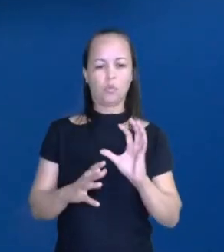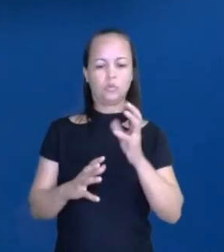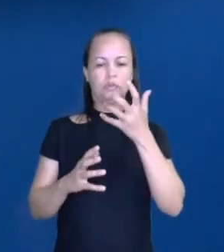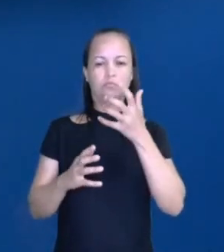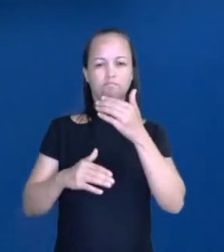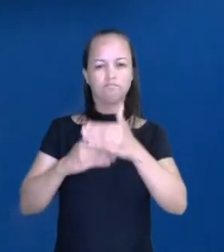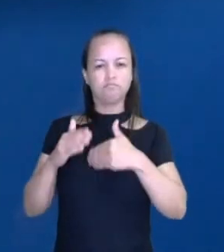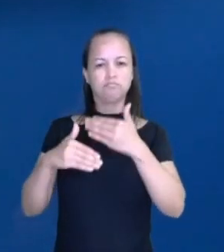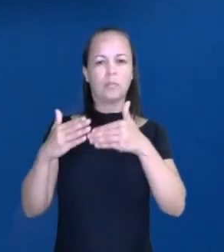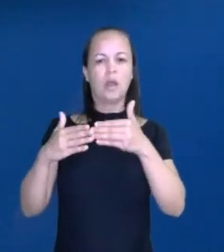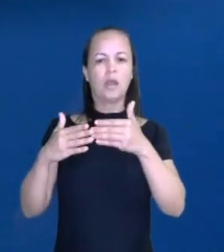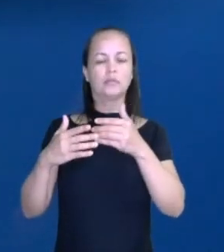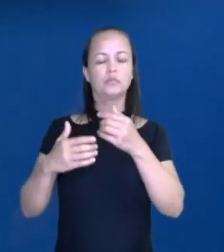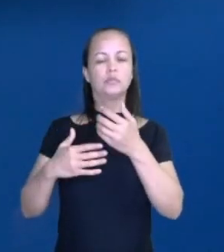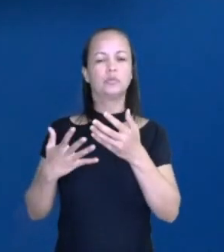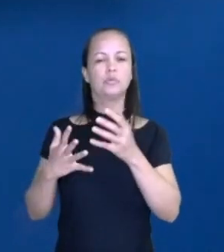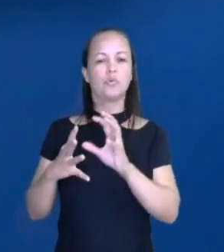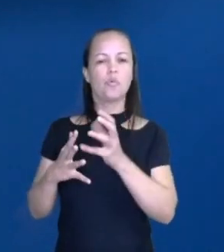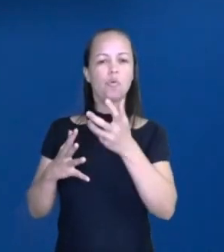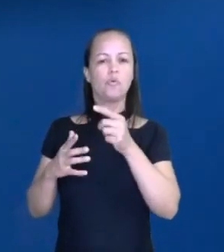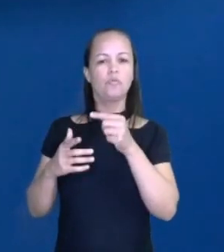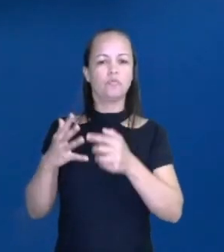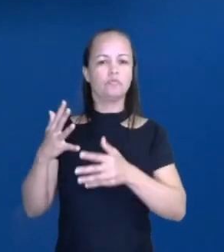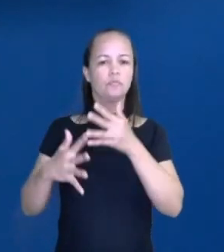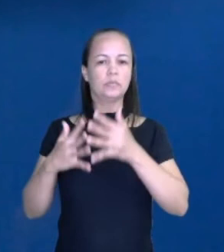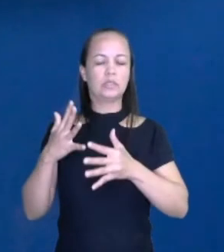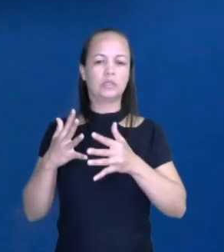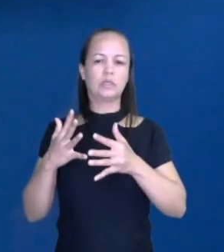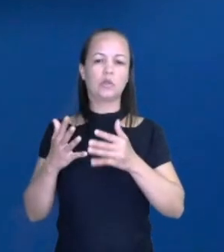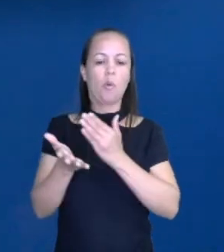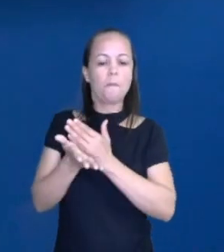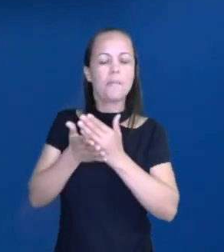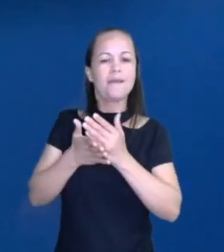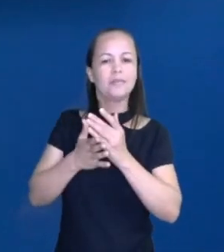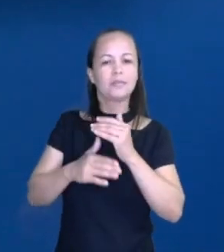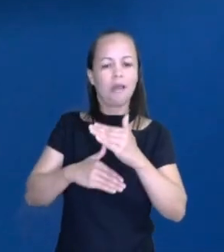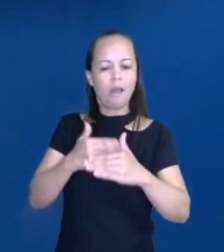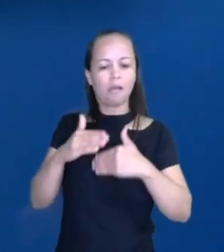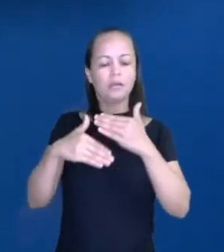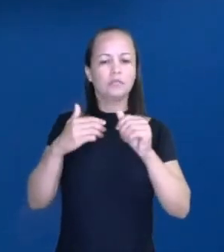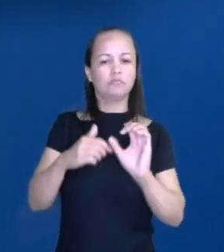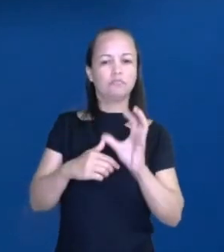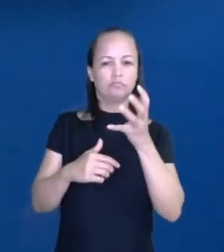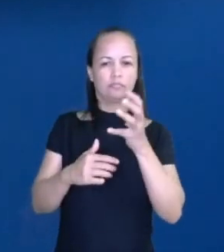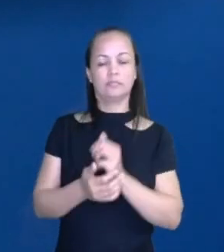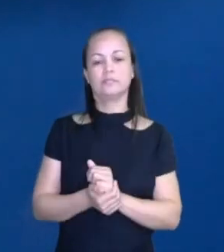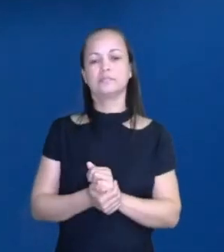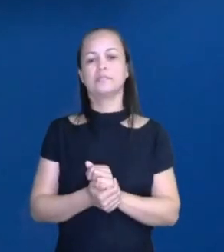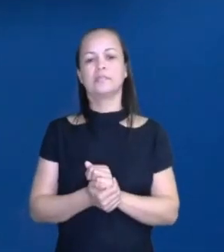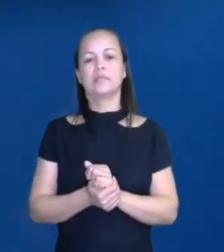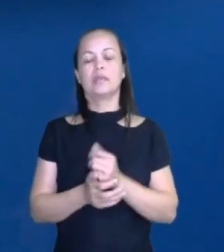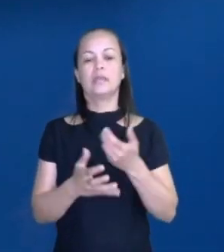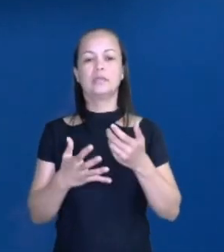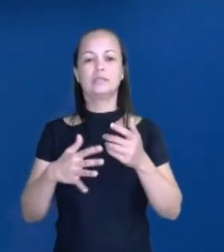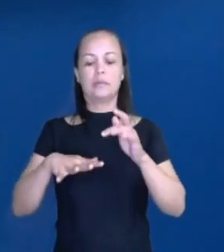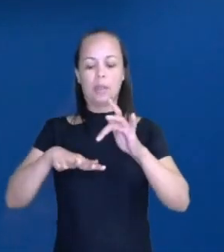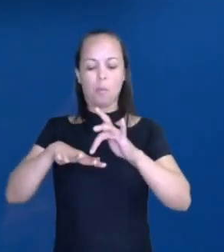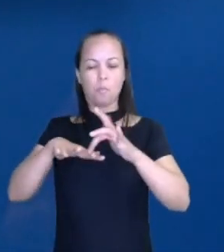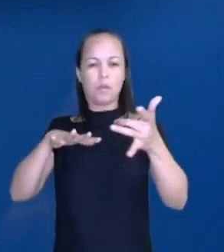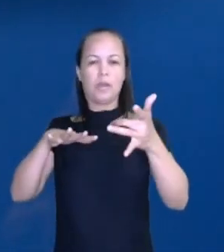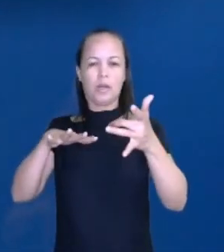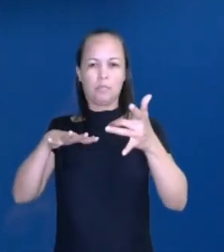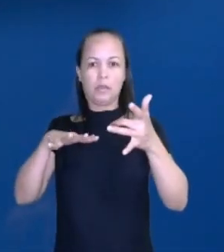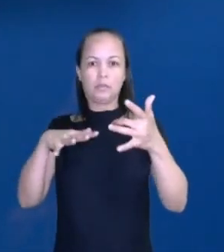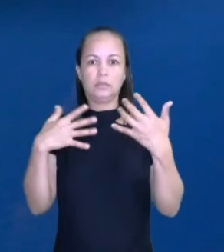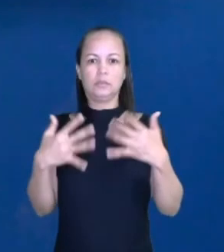que é quando começa-se a tentar resolver, e ali o ponto de tensão, que é chamado de clímax, e por